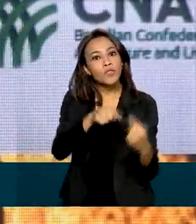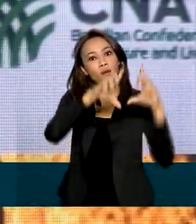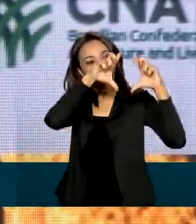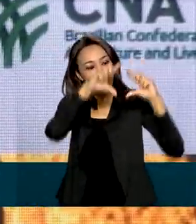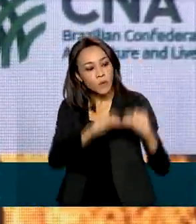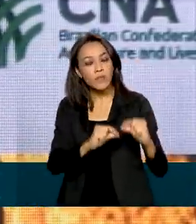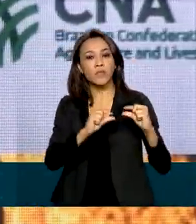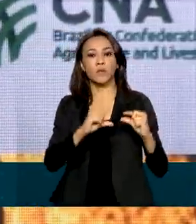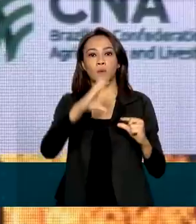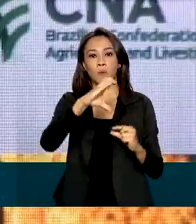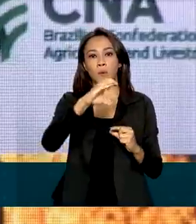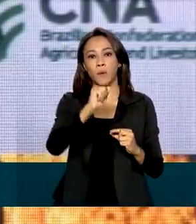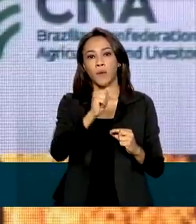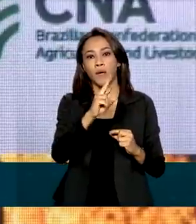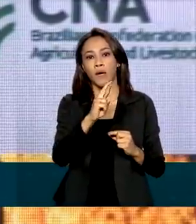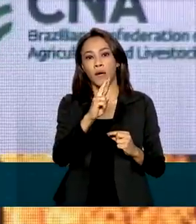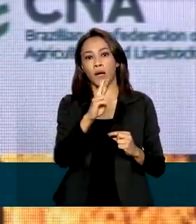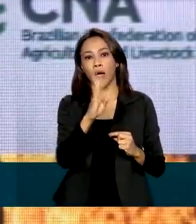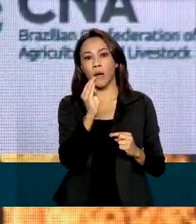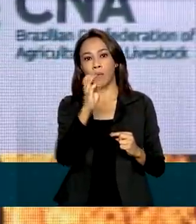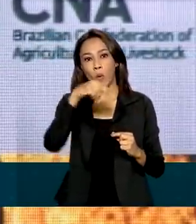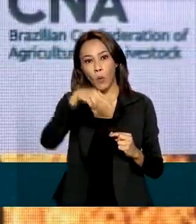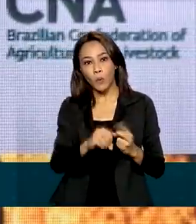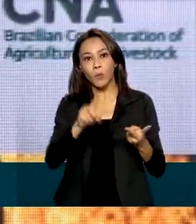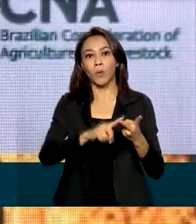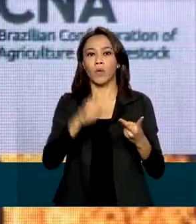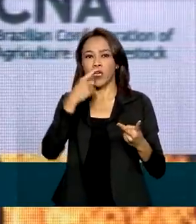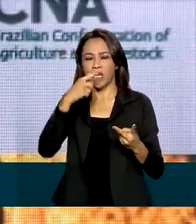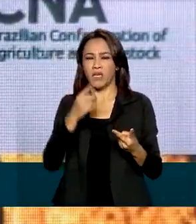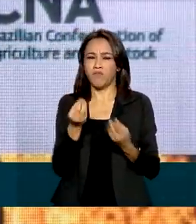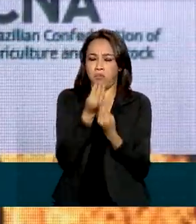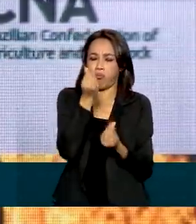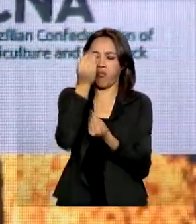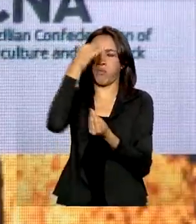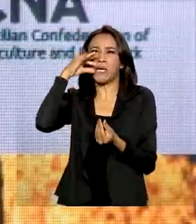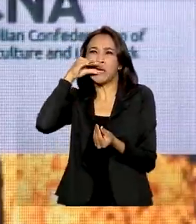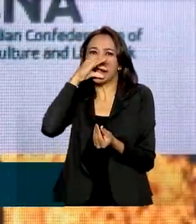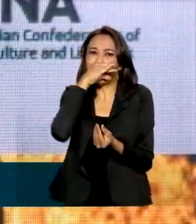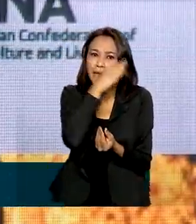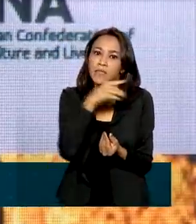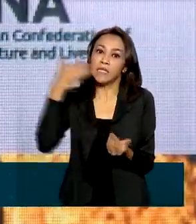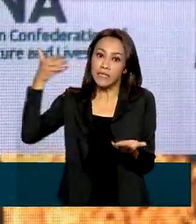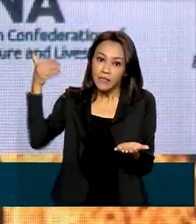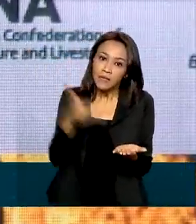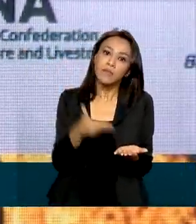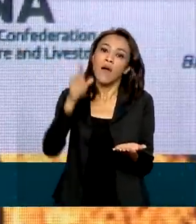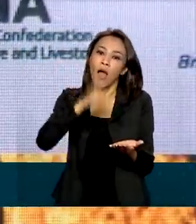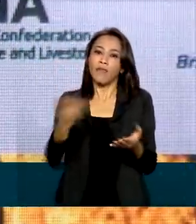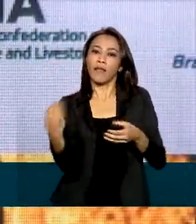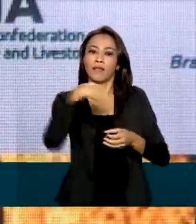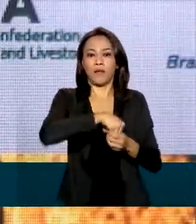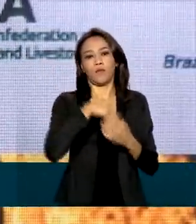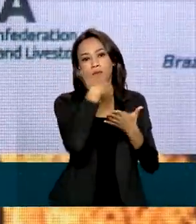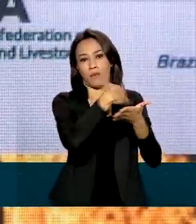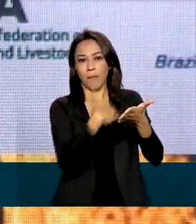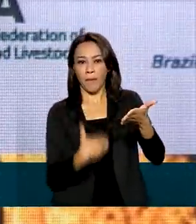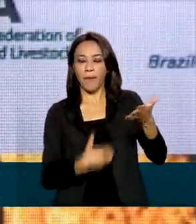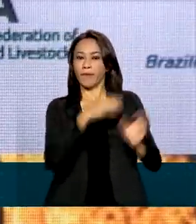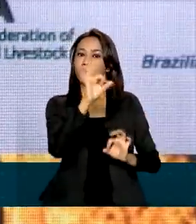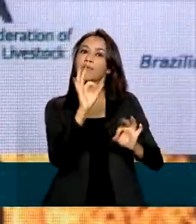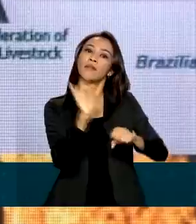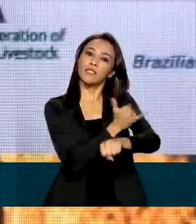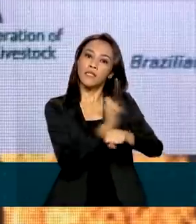semana, o controle de emissões de gases de efeito estufa é e será cada vez mais determinante nas estratégias promovidas pelos setores